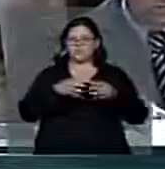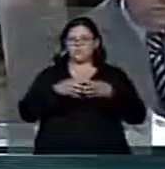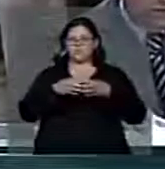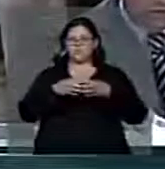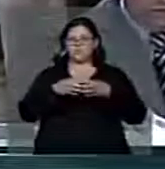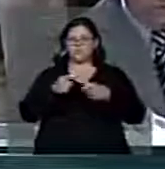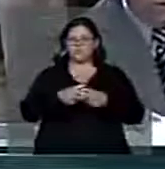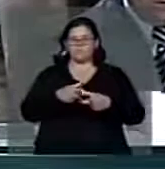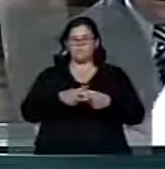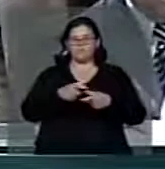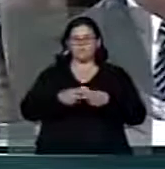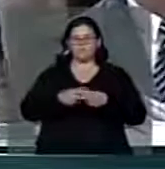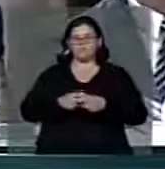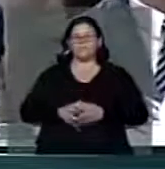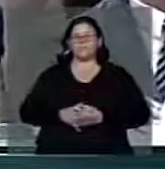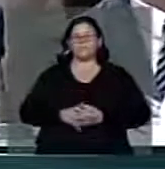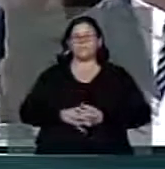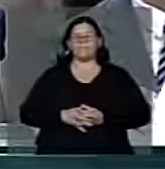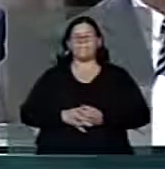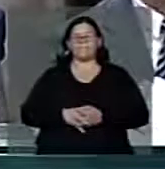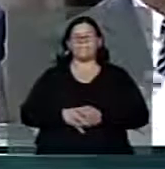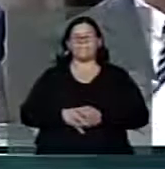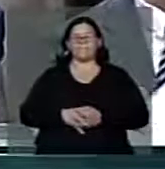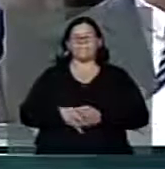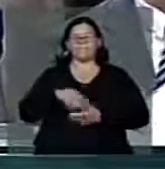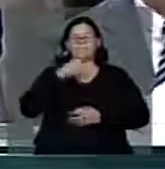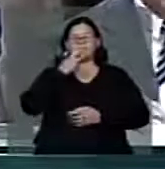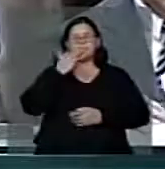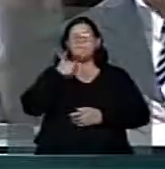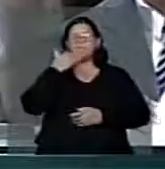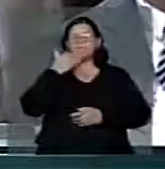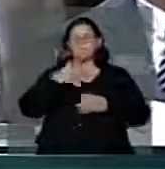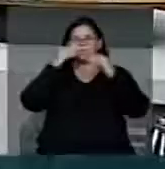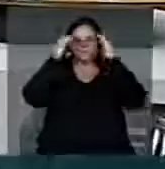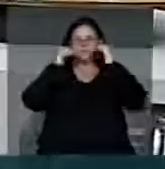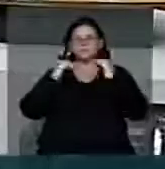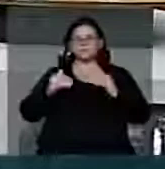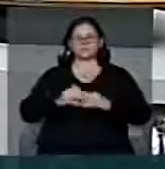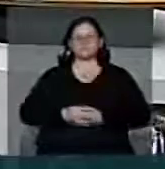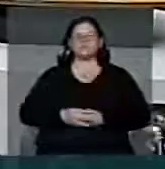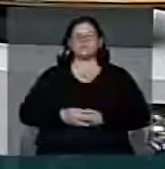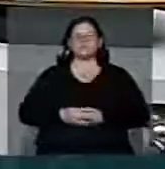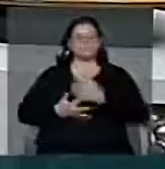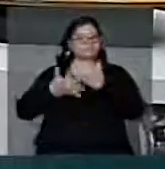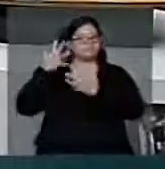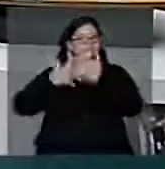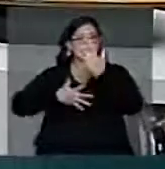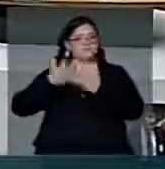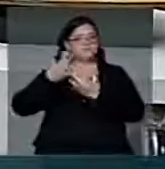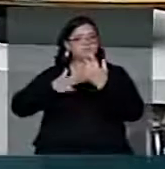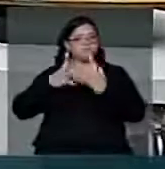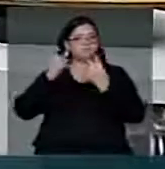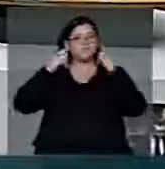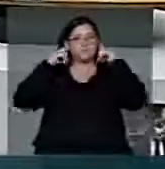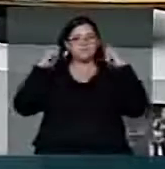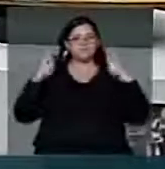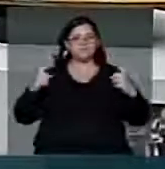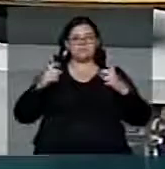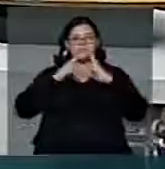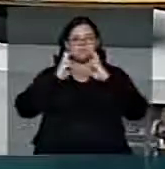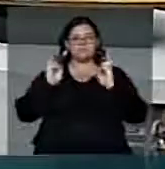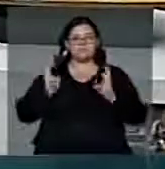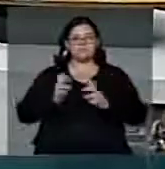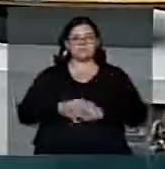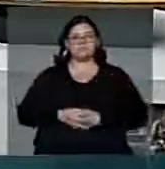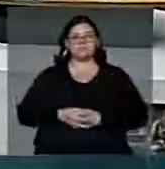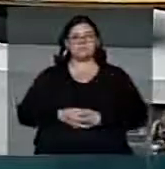O parlamentar que está contribuindo, o deputado Damiro, rapidamente, Vossa Excelência, que é vindo forçada. PMN reorienta a sua bancada, votando sim. É